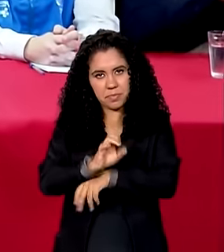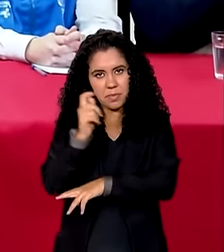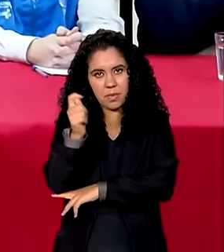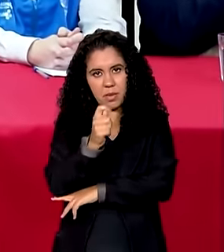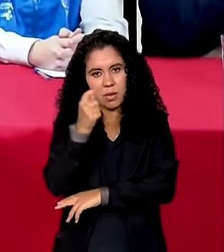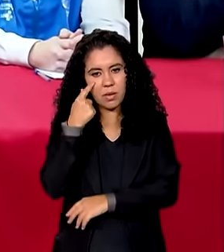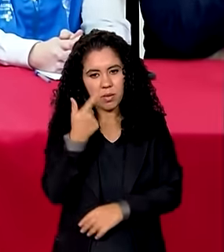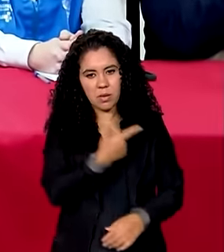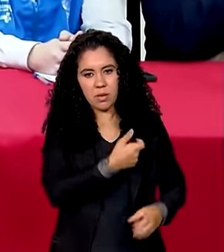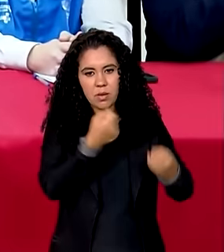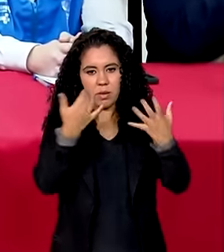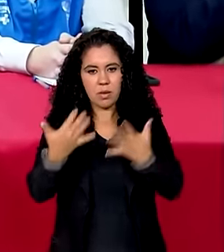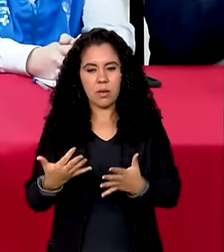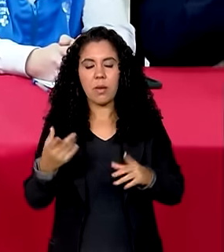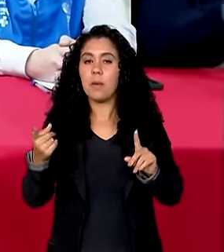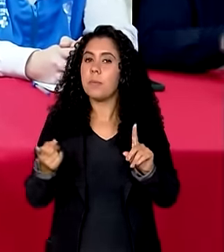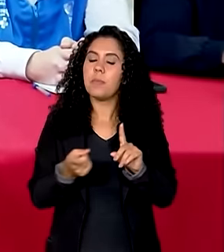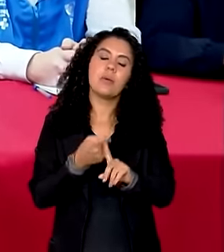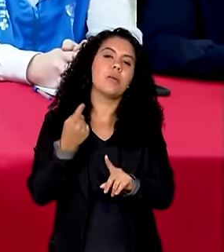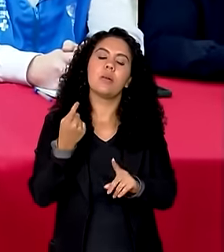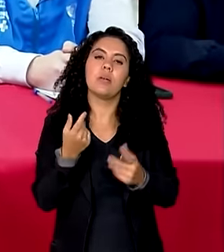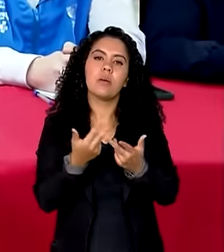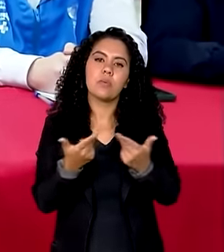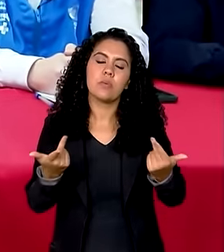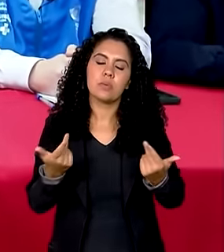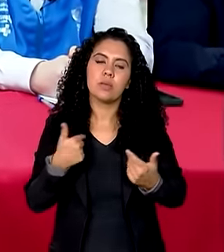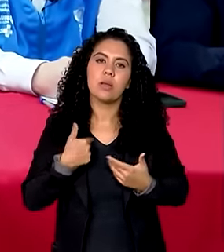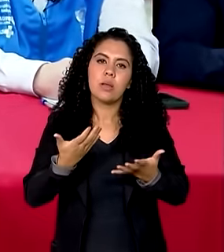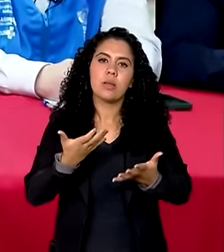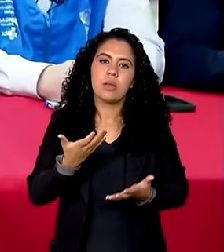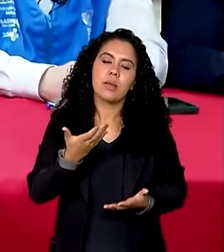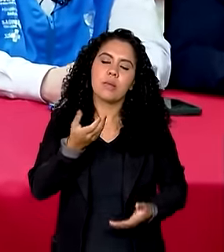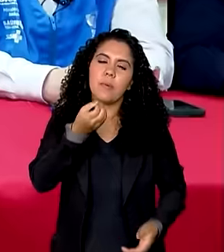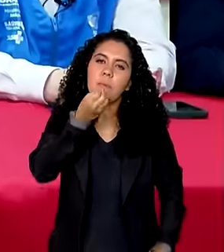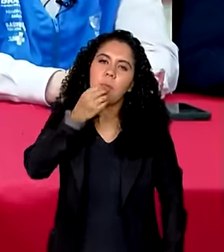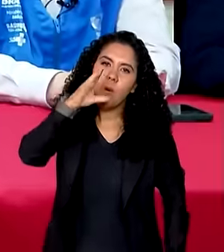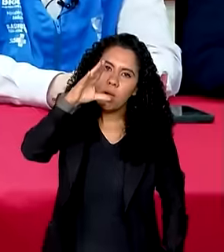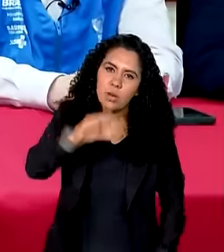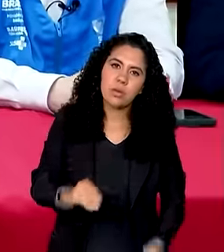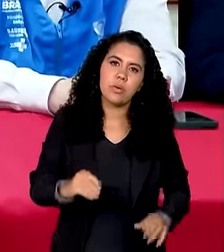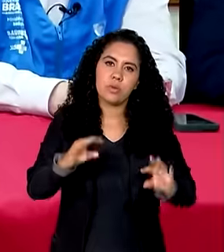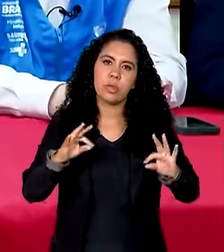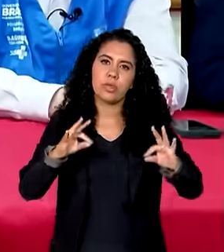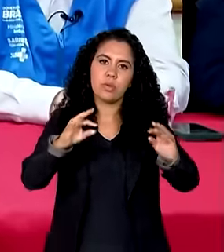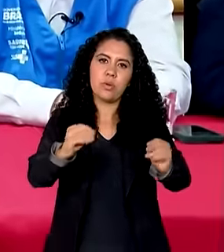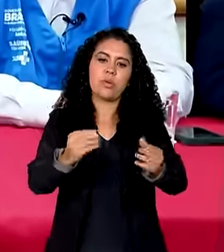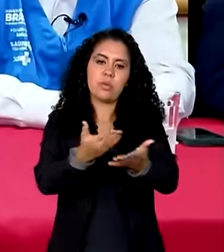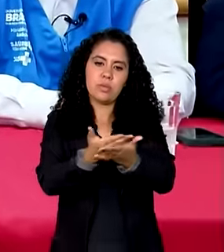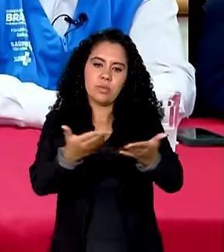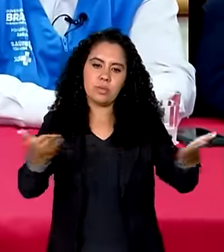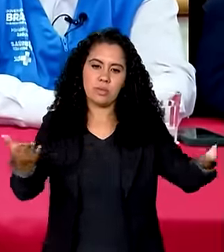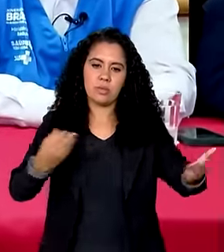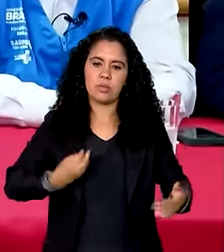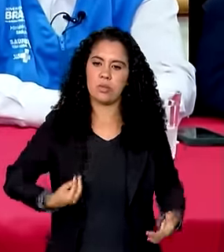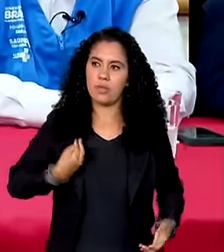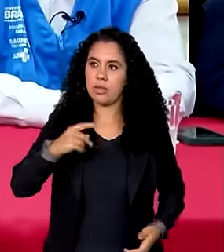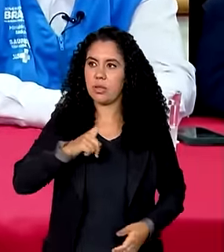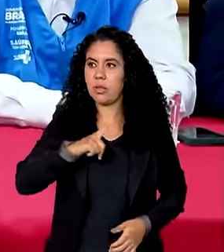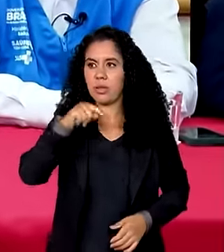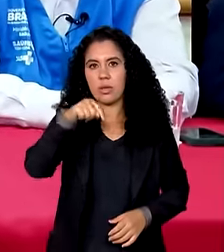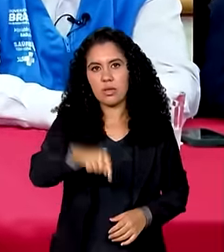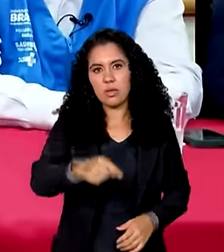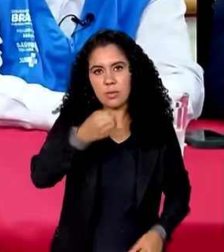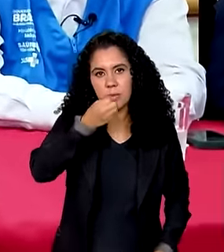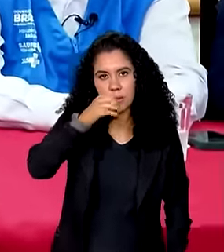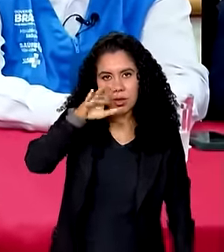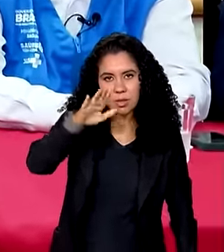quero em primeiro lugar desejar uma boa noite a todas as pessoas aqui presentes acho é boa noite já né boa tarde boa noite